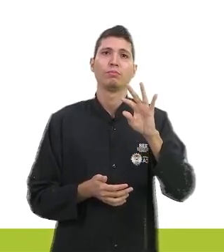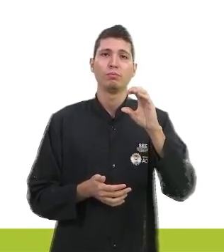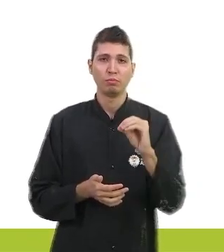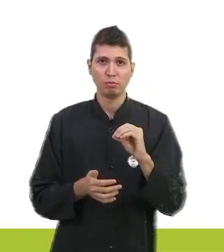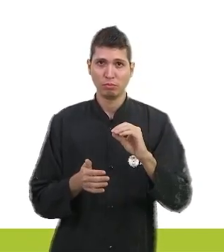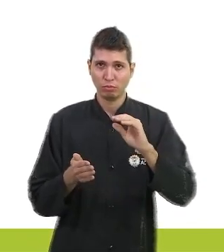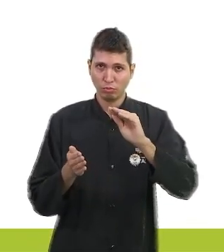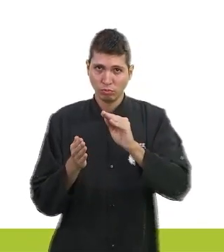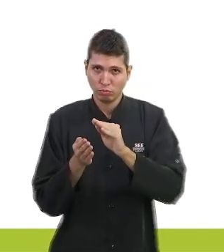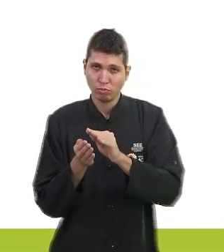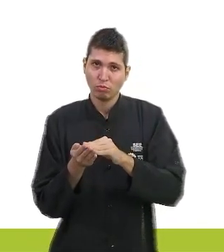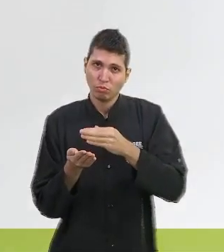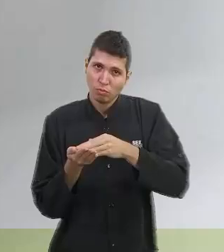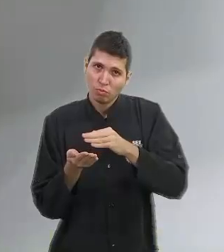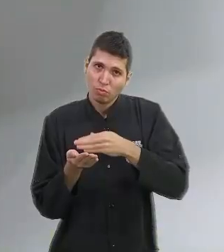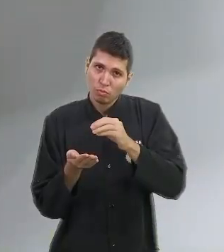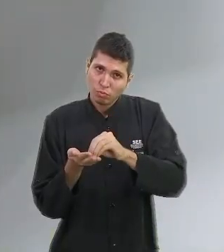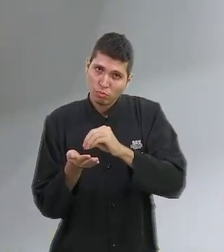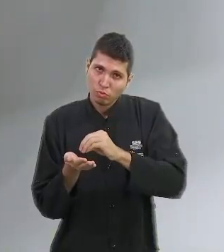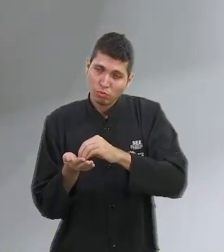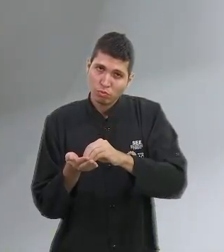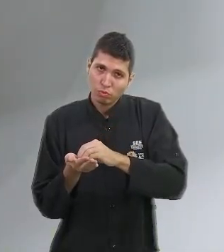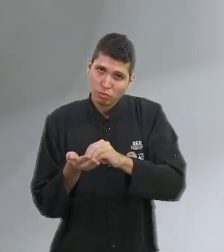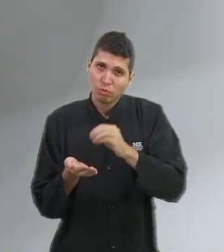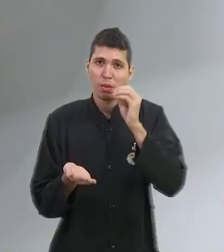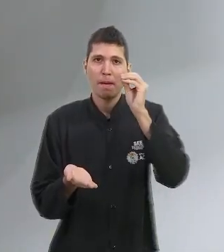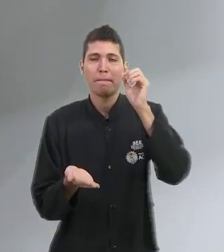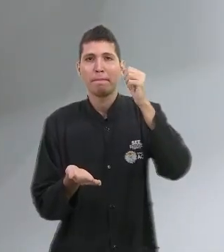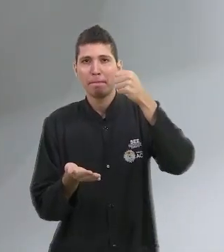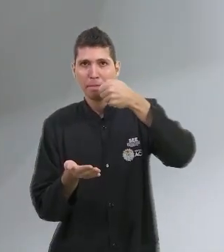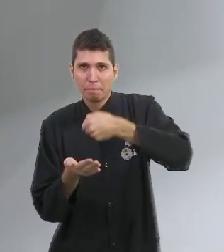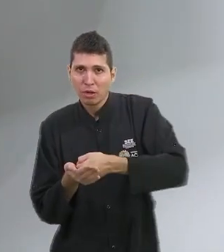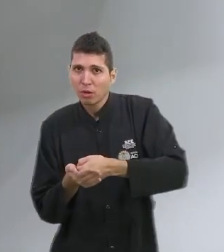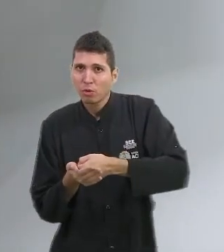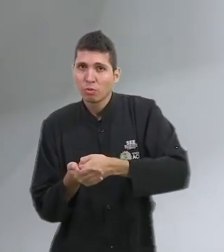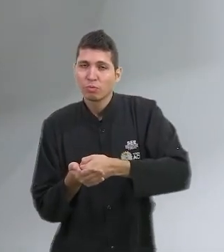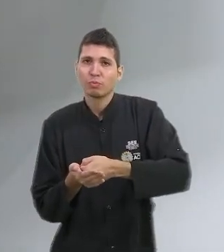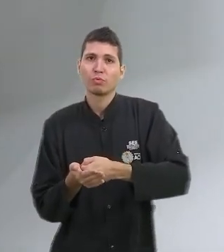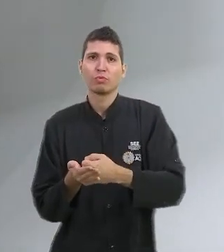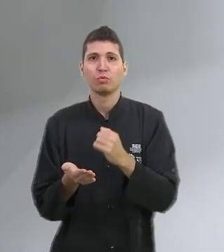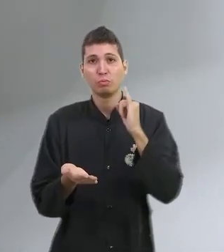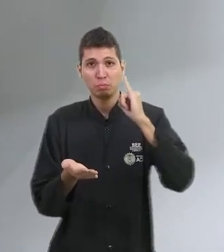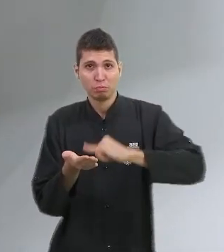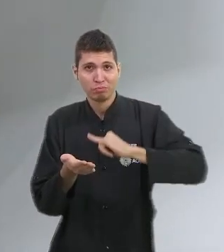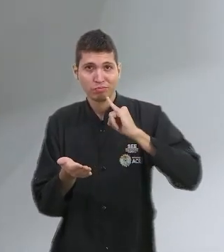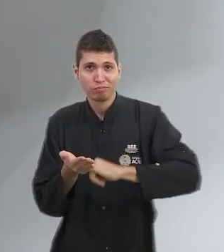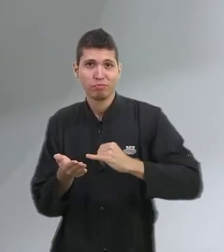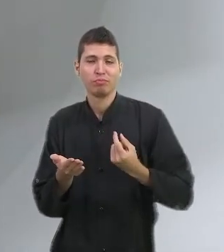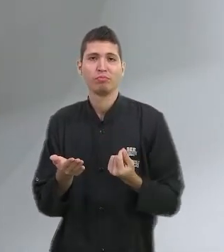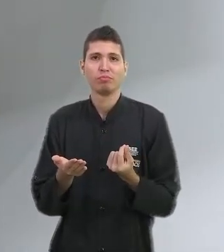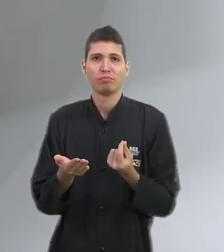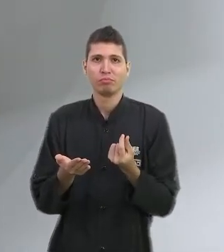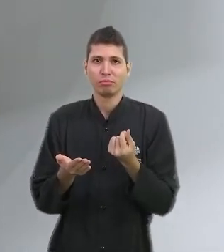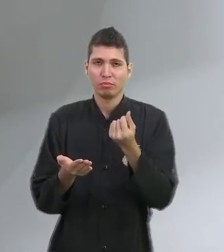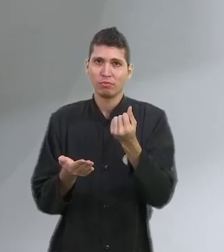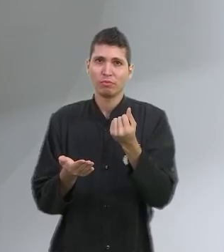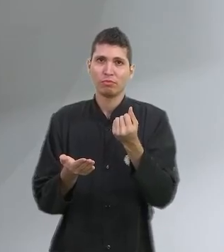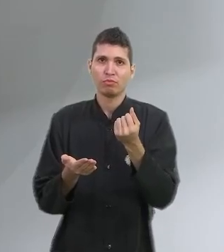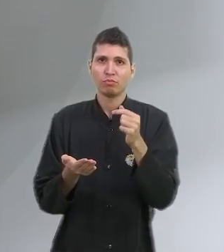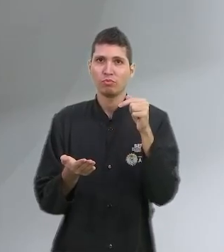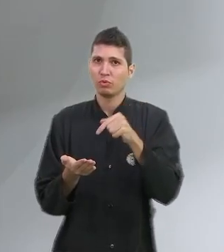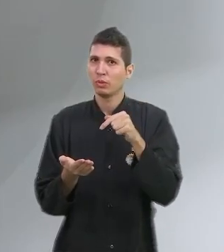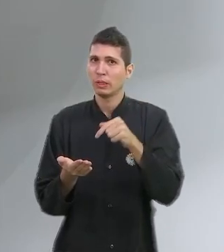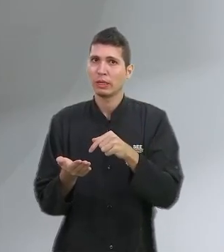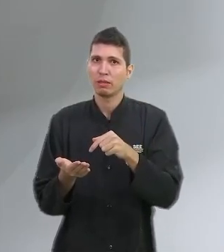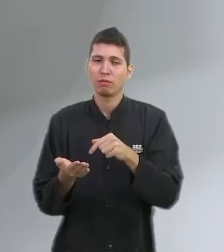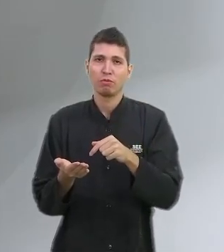pagam imposto de renda. A caderneta de poupança é o único que não